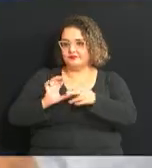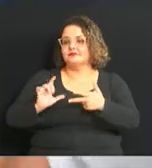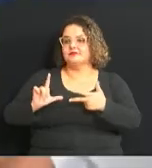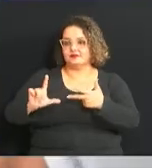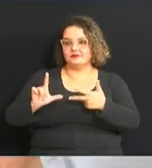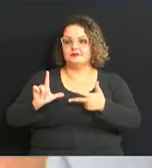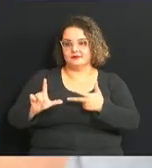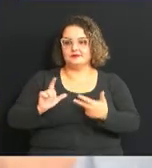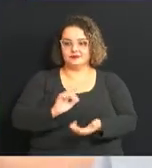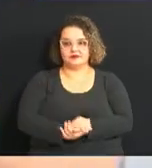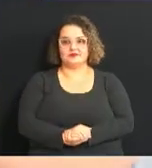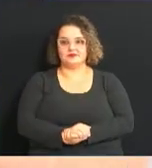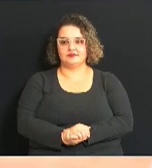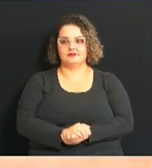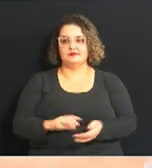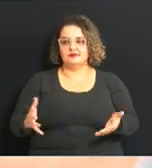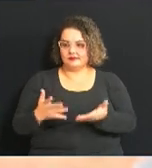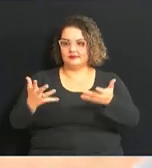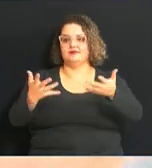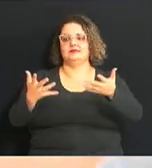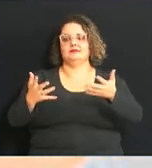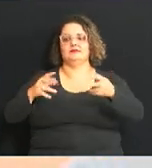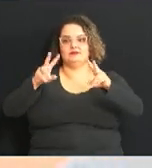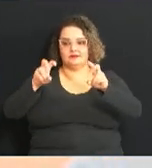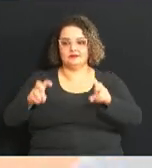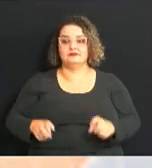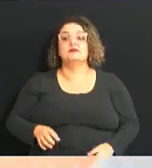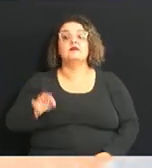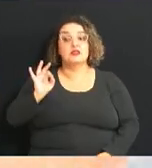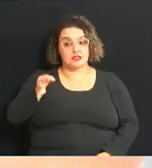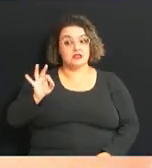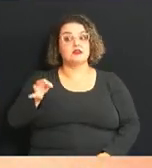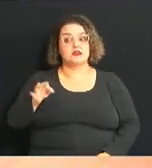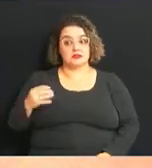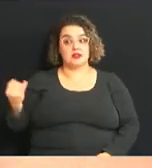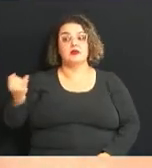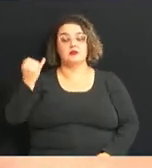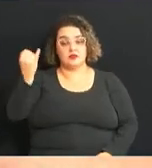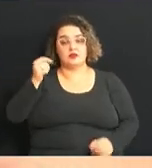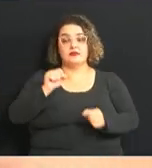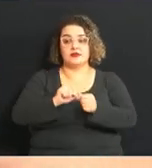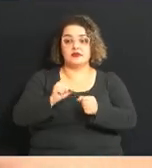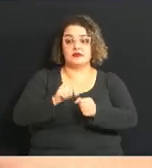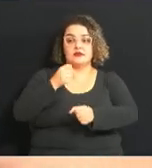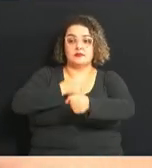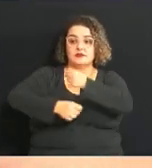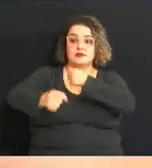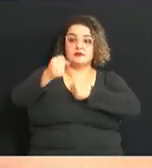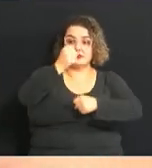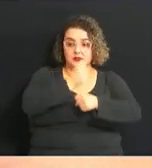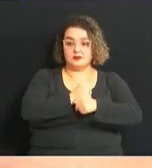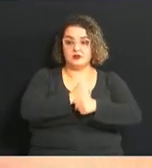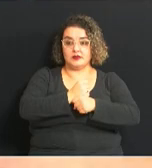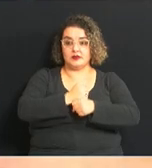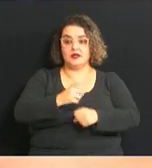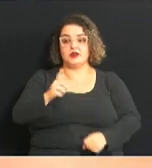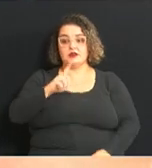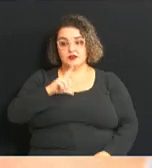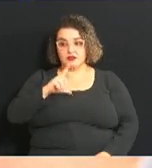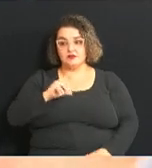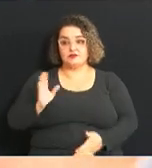em prol desta causa. Sem dúvida nenhuma é importante, nós já fizemos isso no ano passado, nós tivemos uma